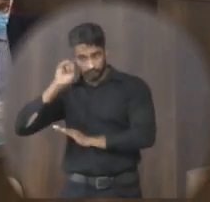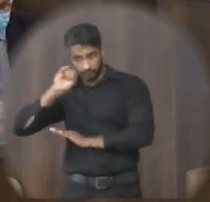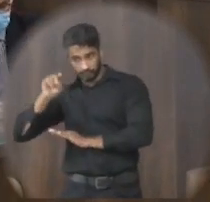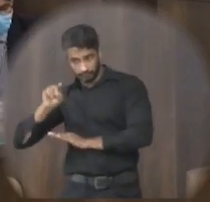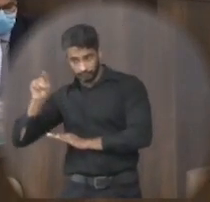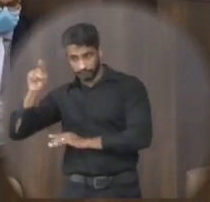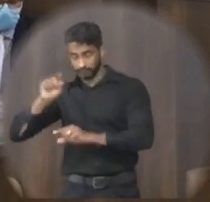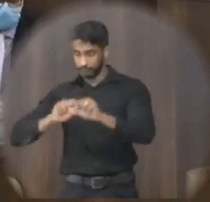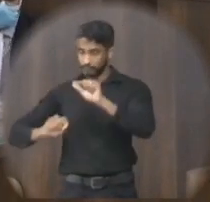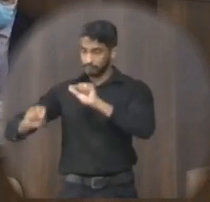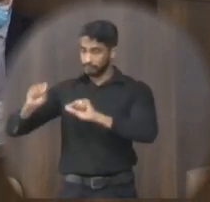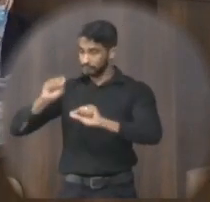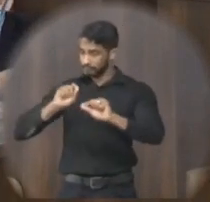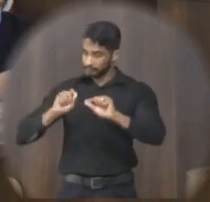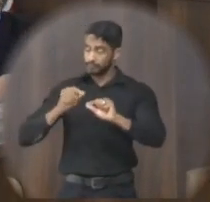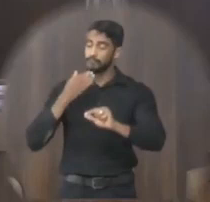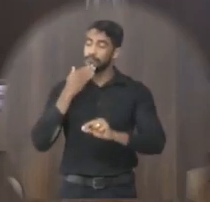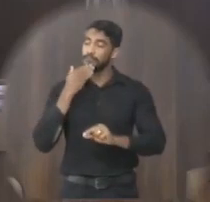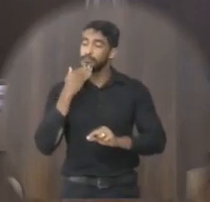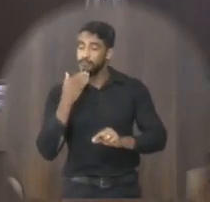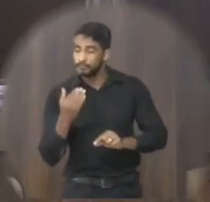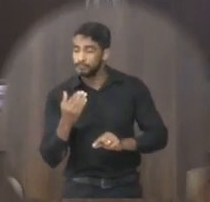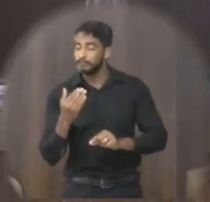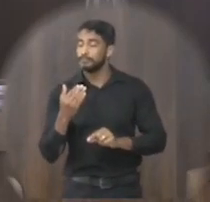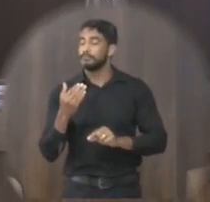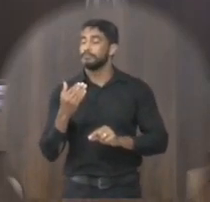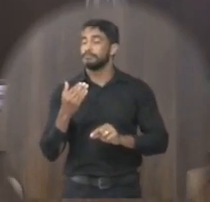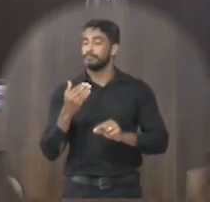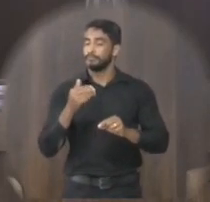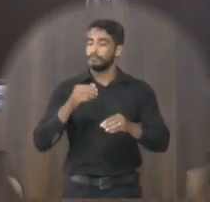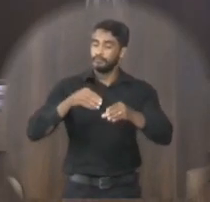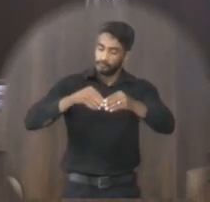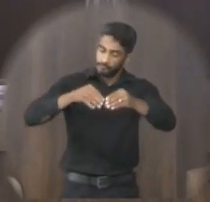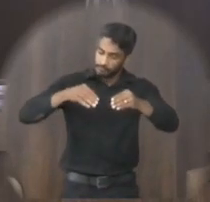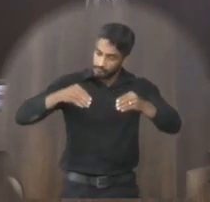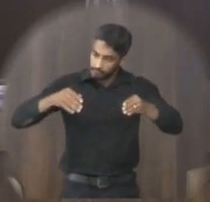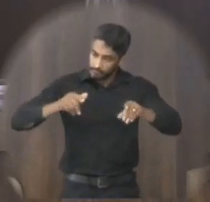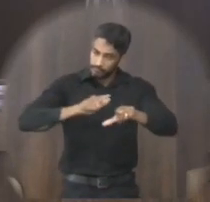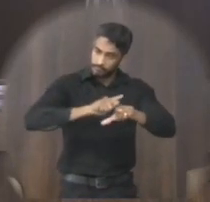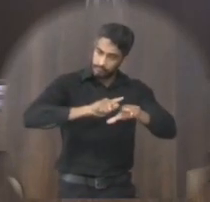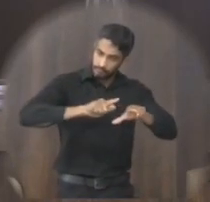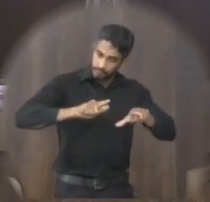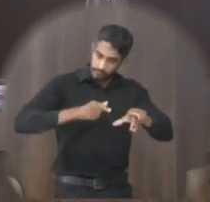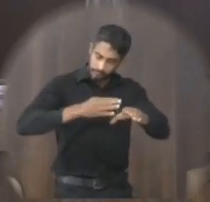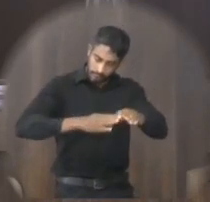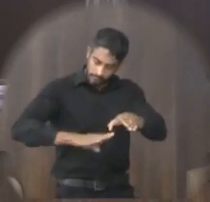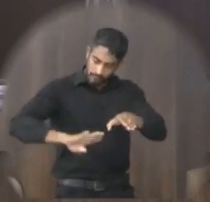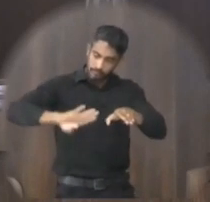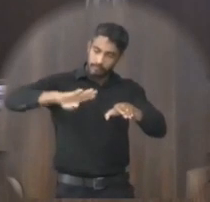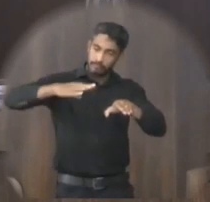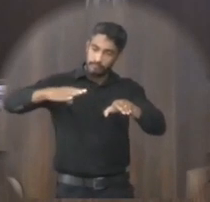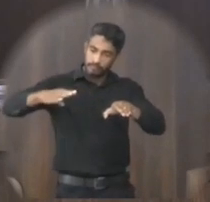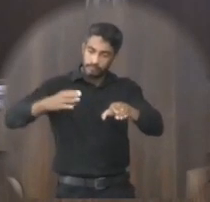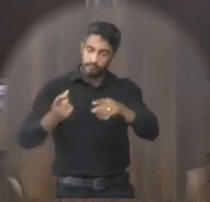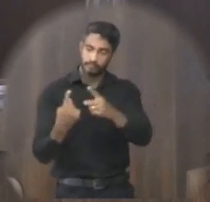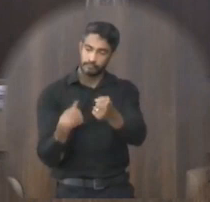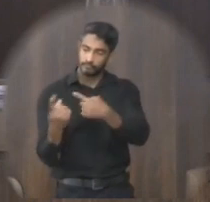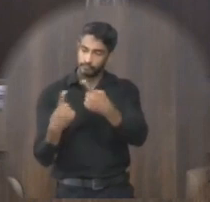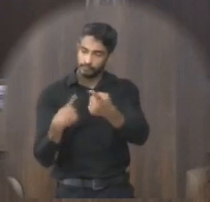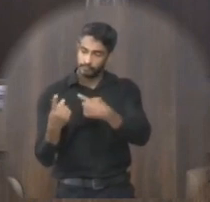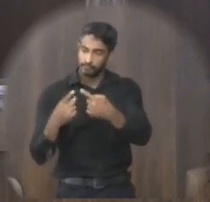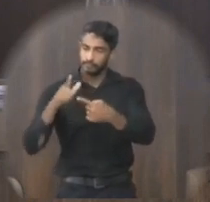José Aparecido Mendes Santos solicitando cascaramento e uma manilha na estrada da Lagoa Grande próximo